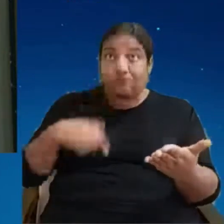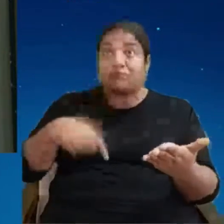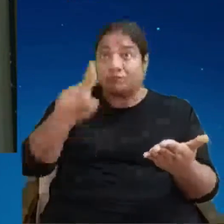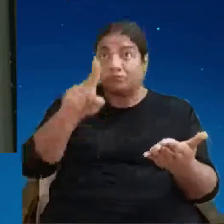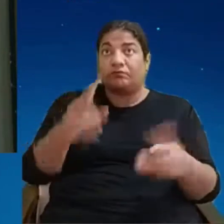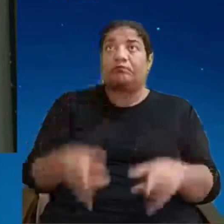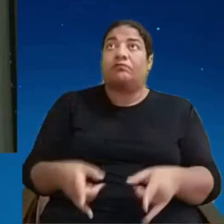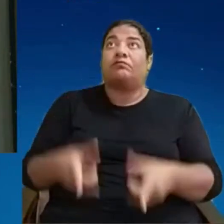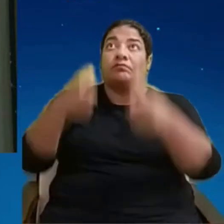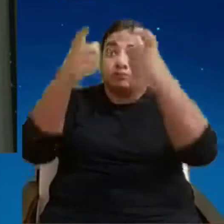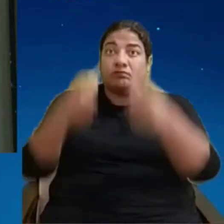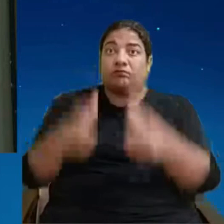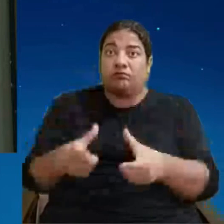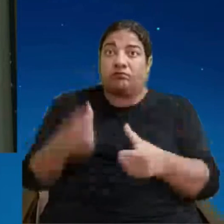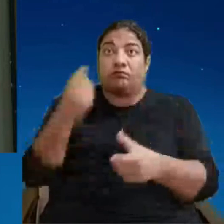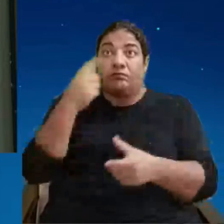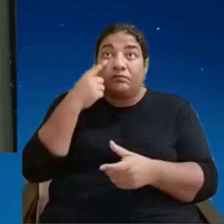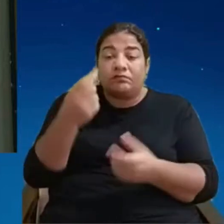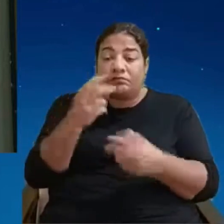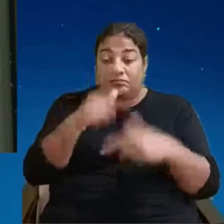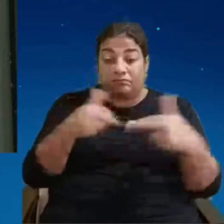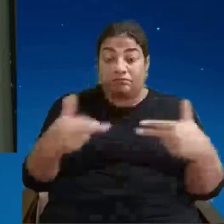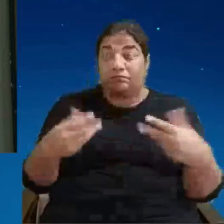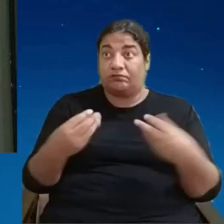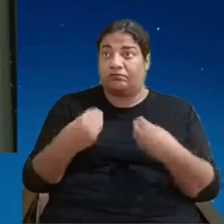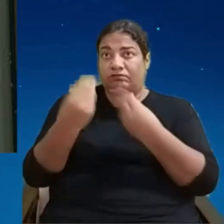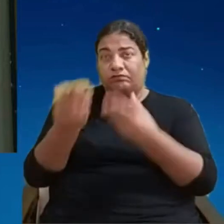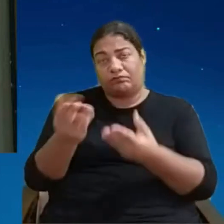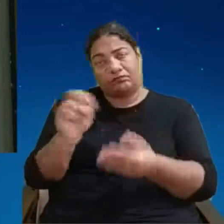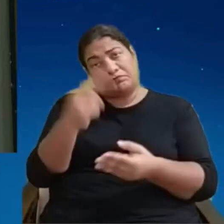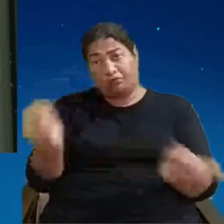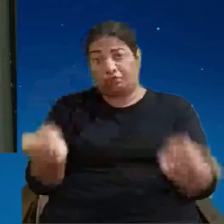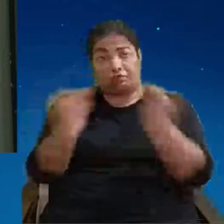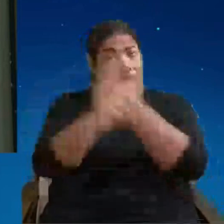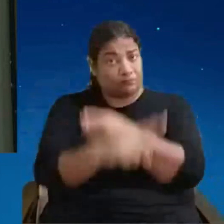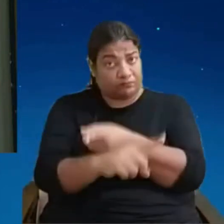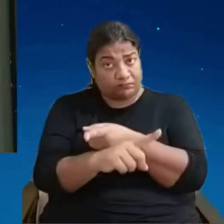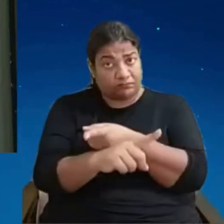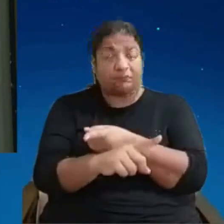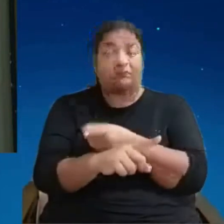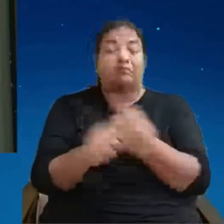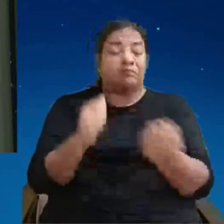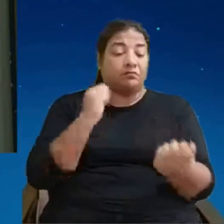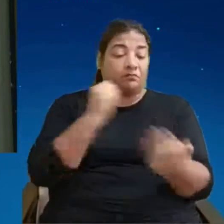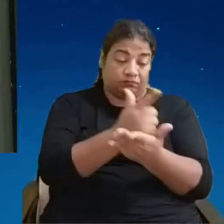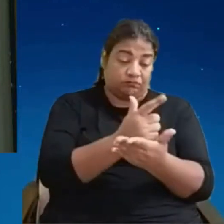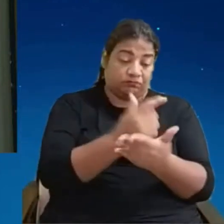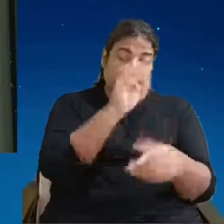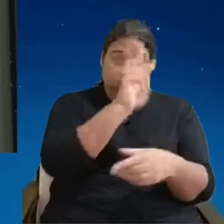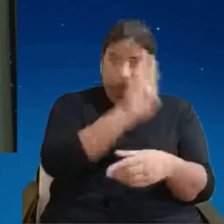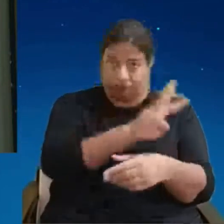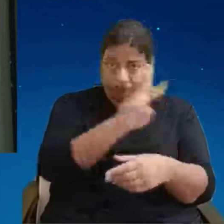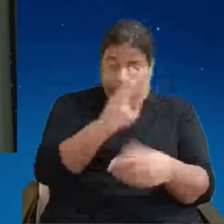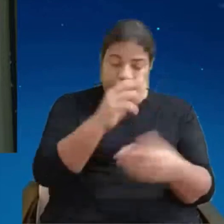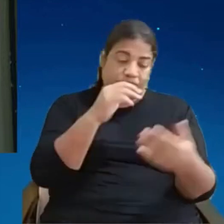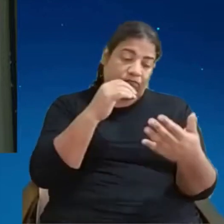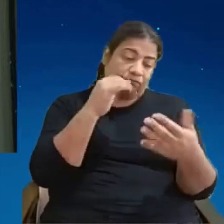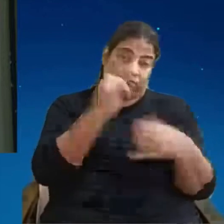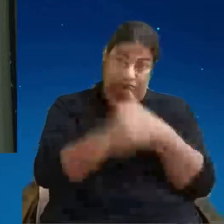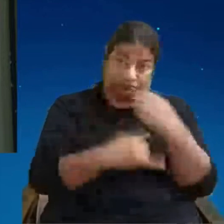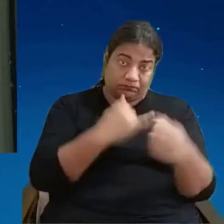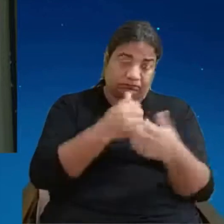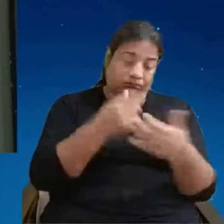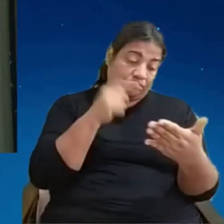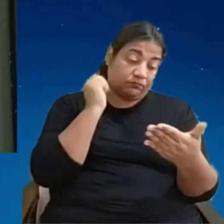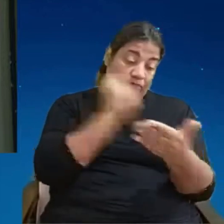ou eu poder poder comprar pelo site poder retirar na loja mais perto para não ter que ficar esperando a entrega isso também está disponível